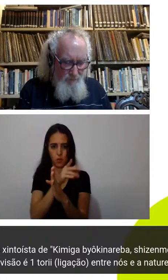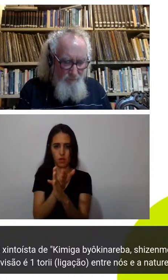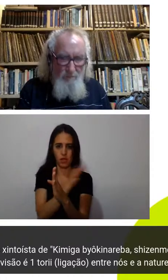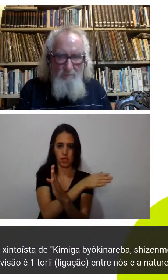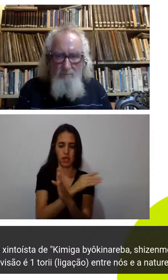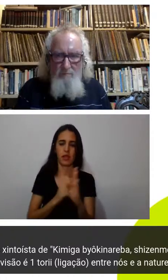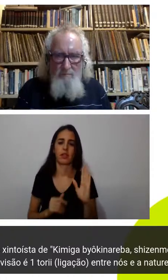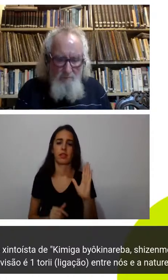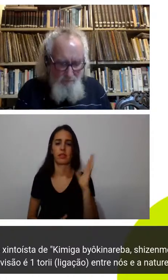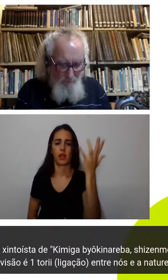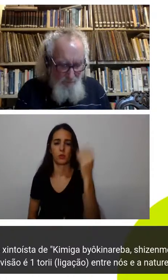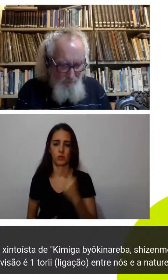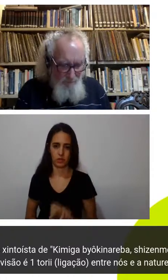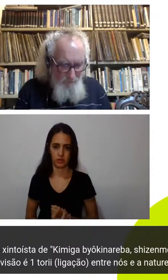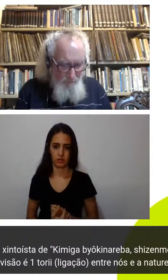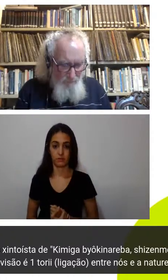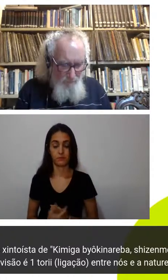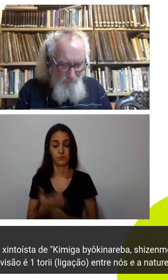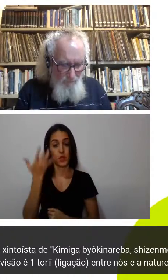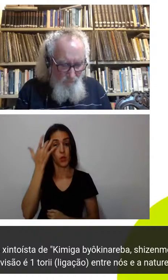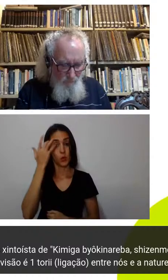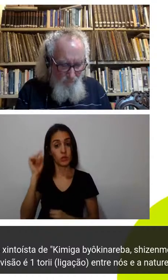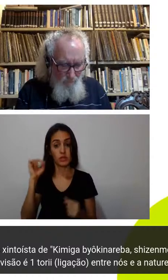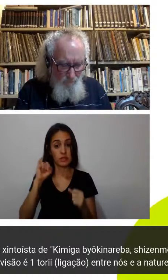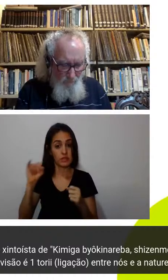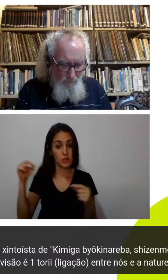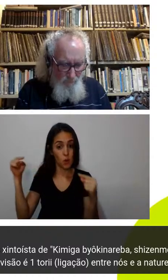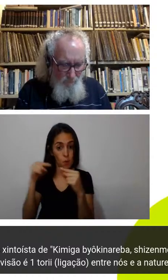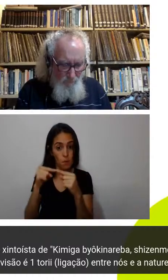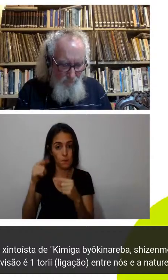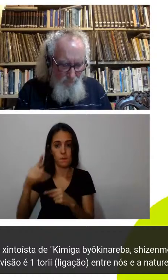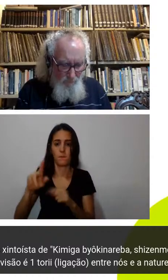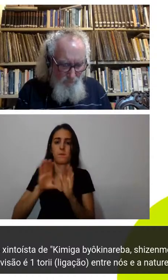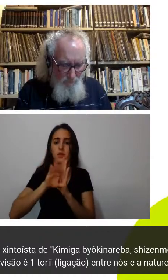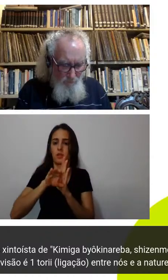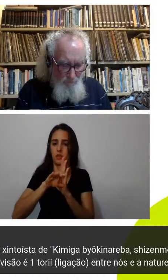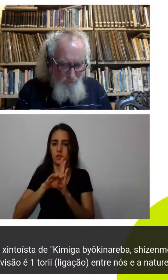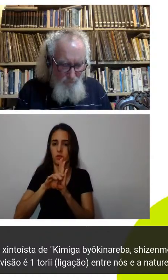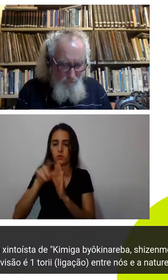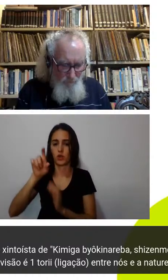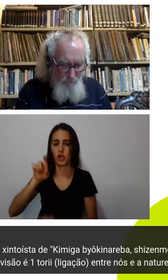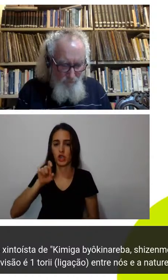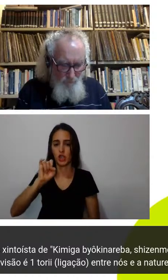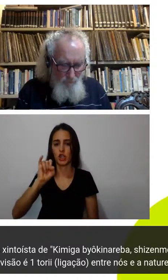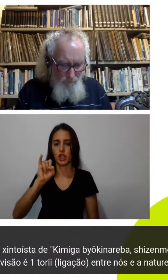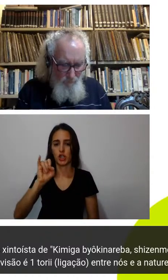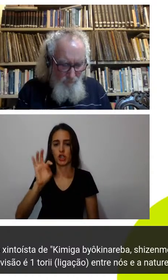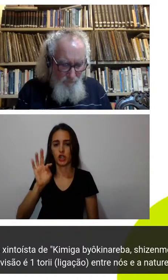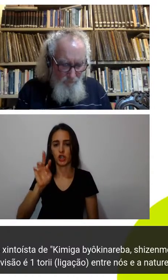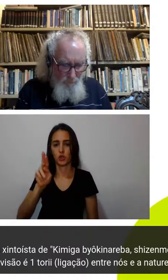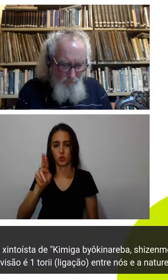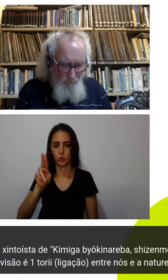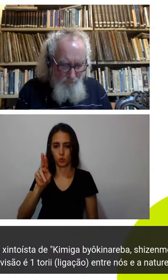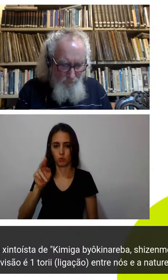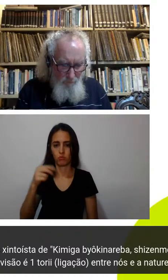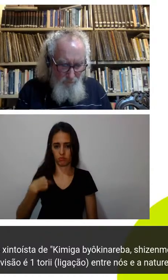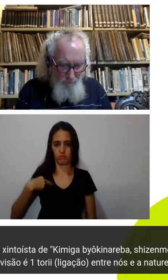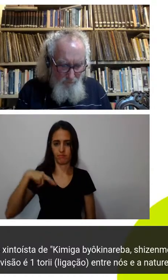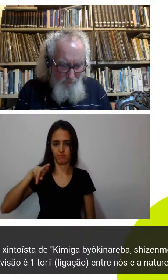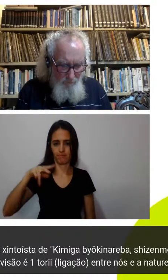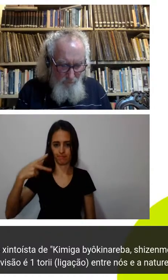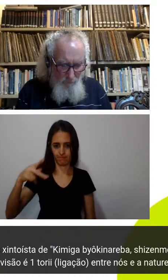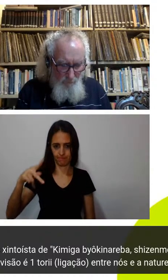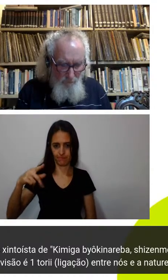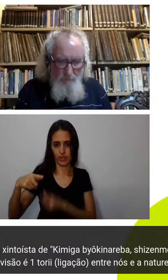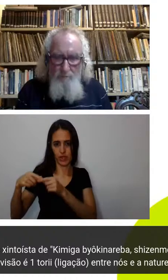ele defende isso exatamente assim né mas tem uma coisa que eu acho muito interessante no shintoísmo que pode contribuir para a nossa conversa que